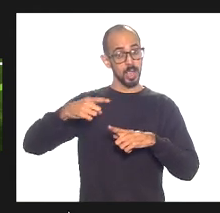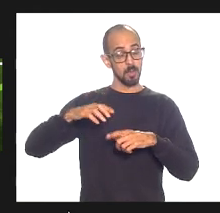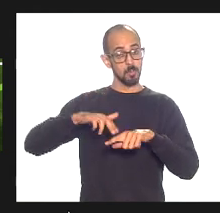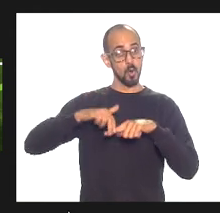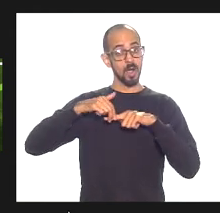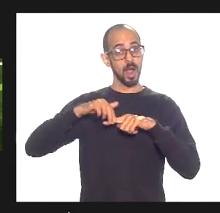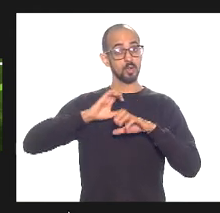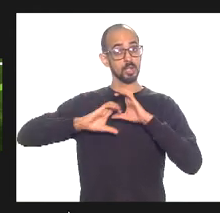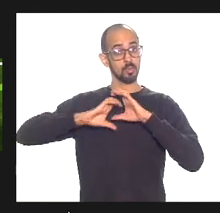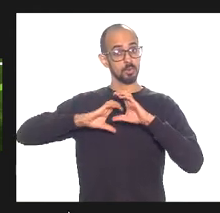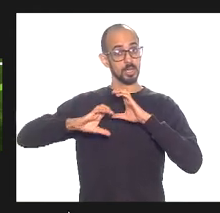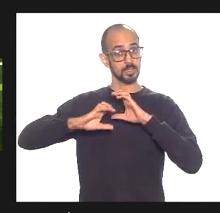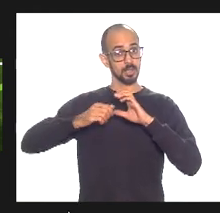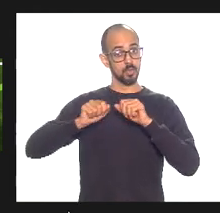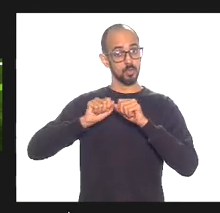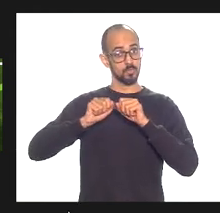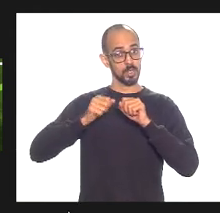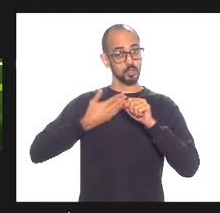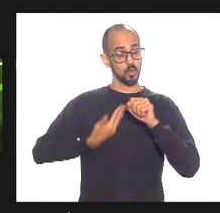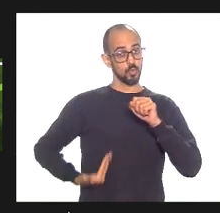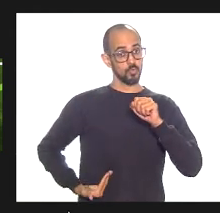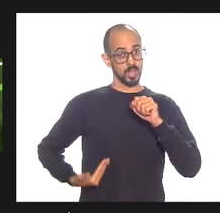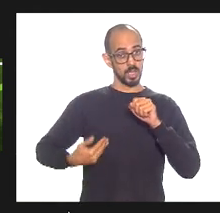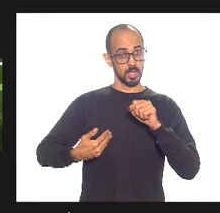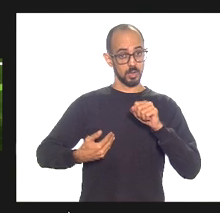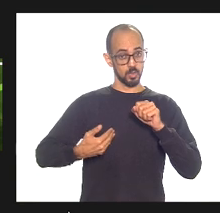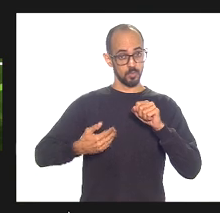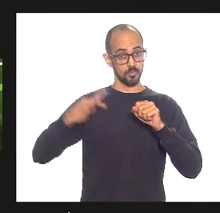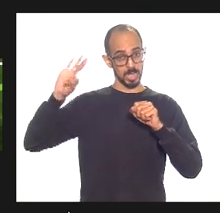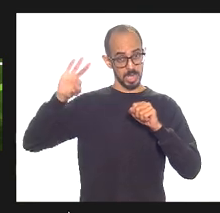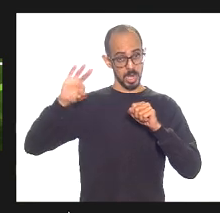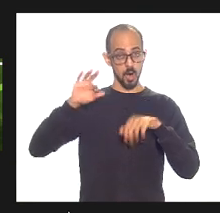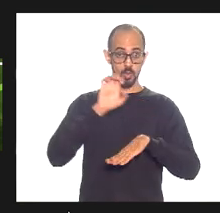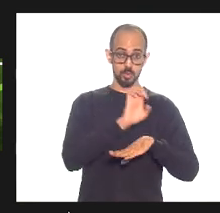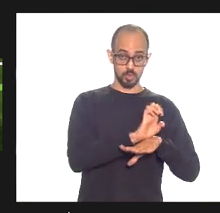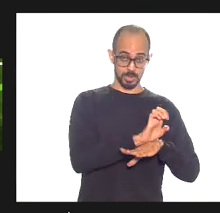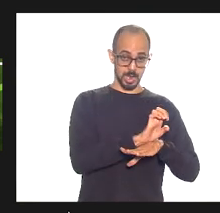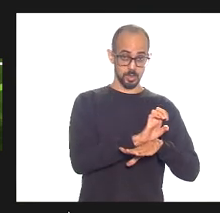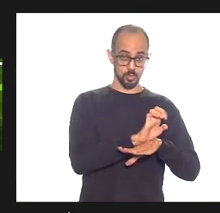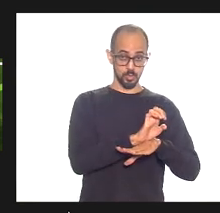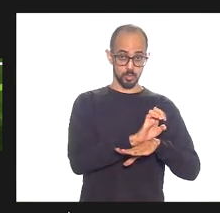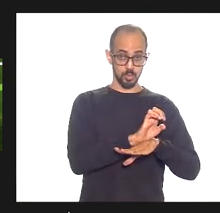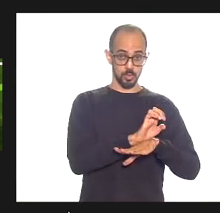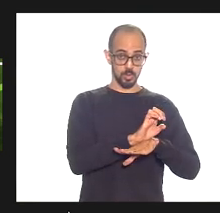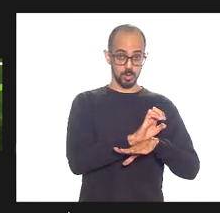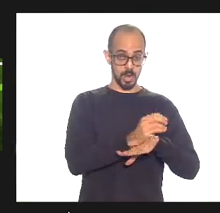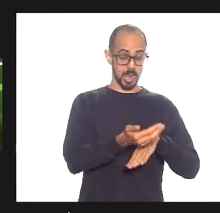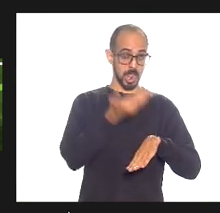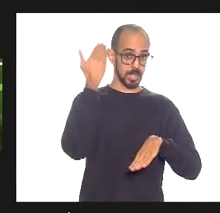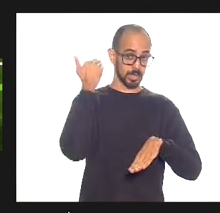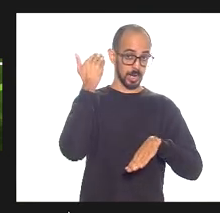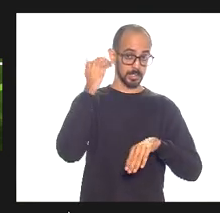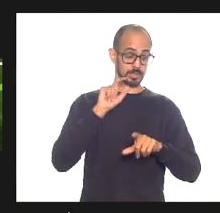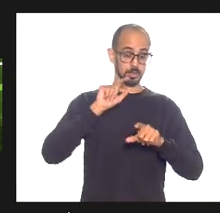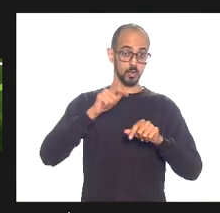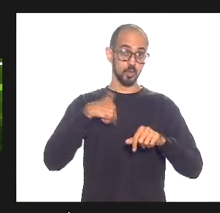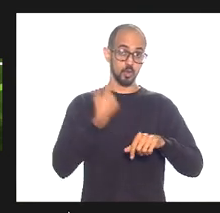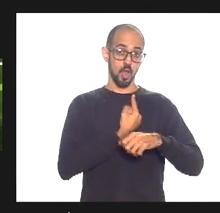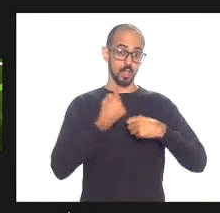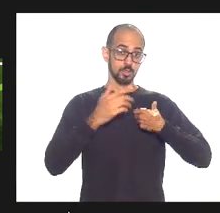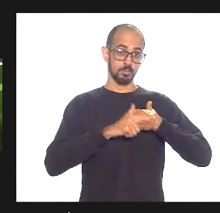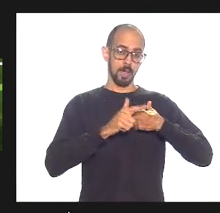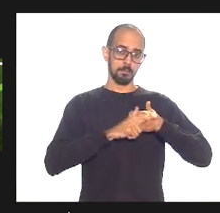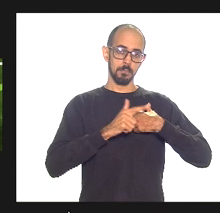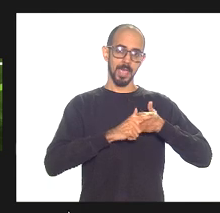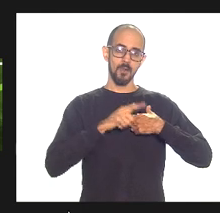feito pelo governo então estabelecido com o governo federal é que naquela época o nosso papel foi sim